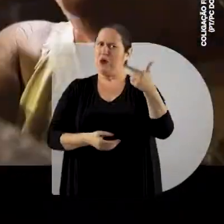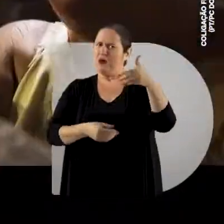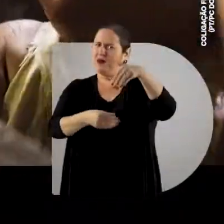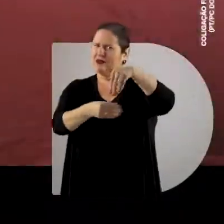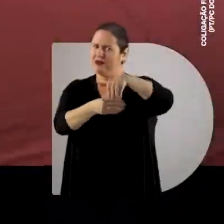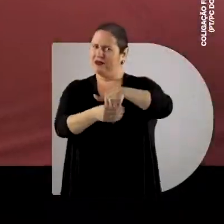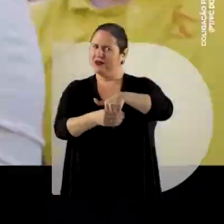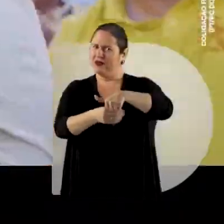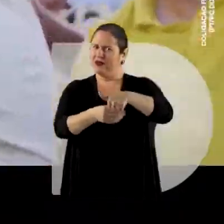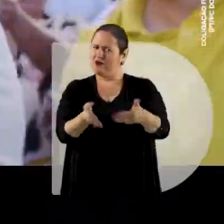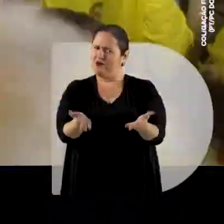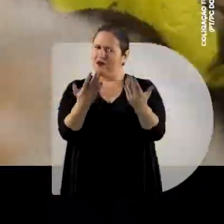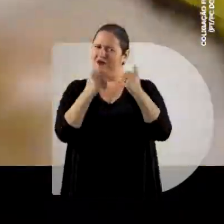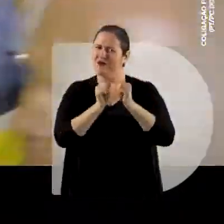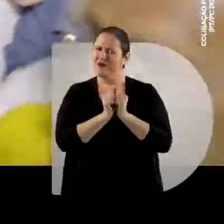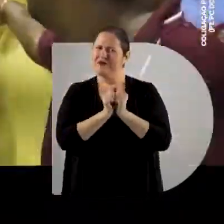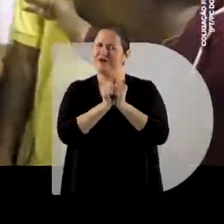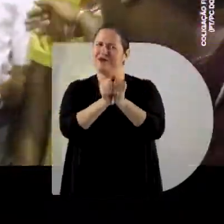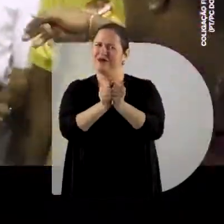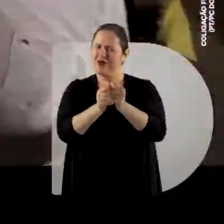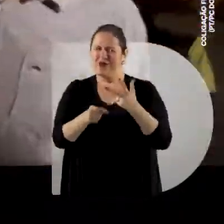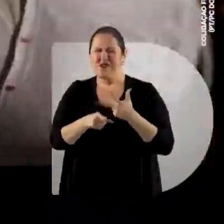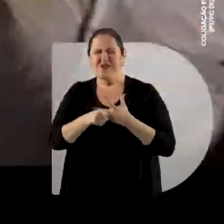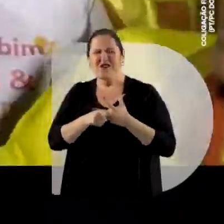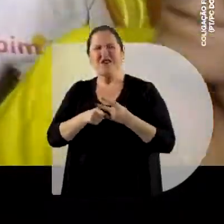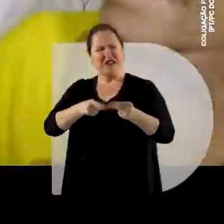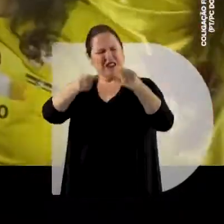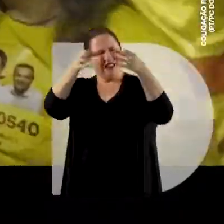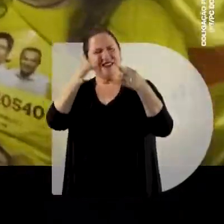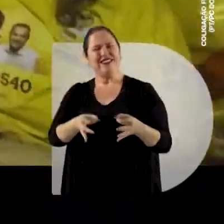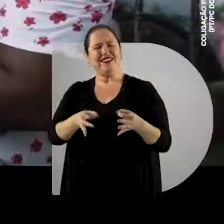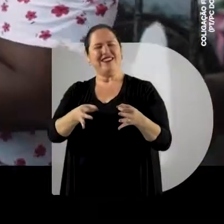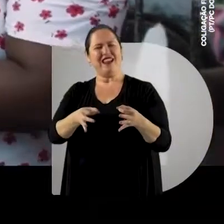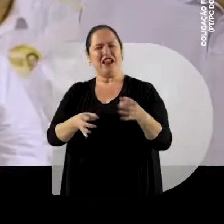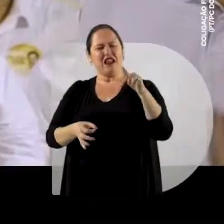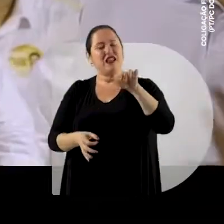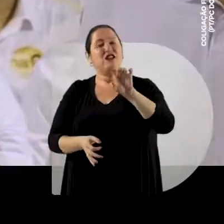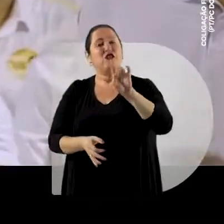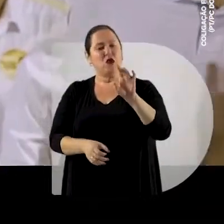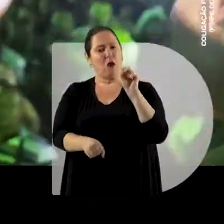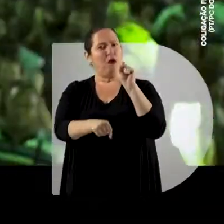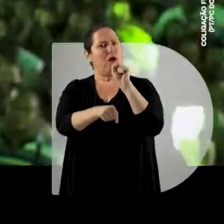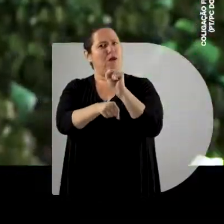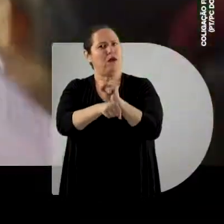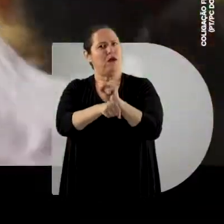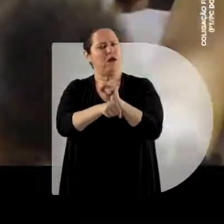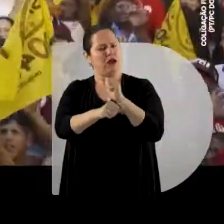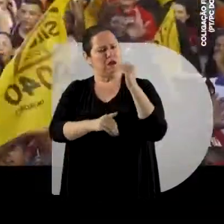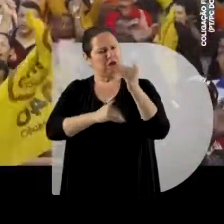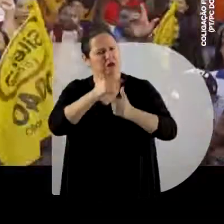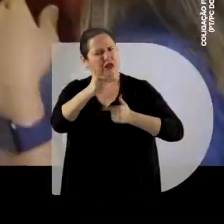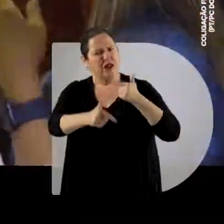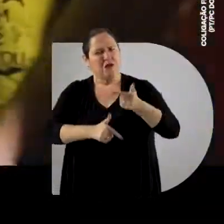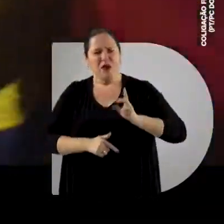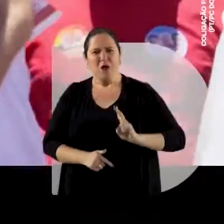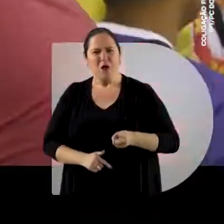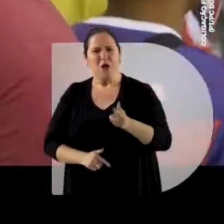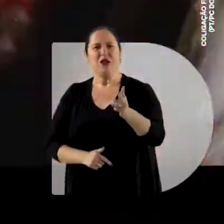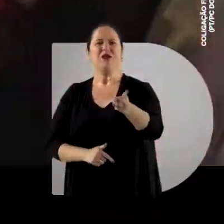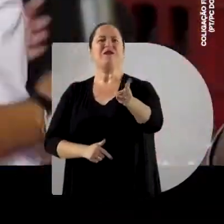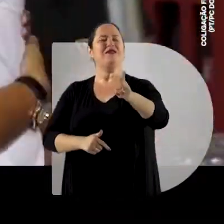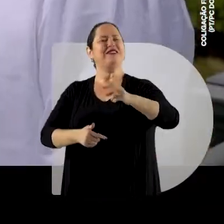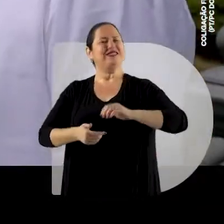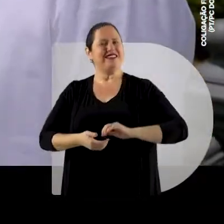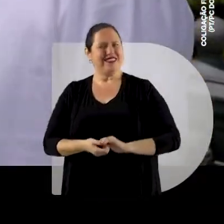Vamos juntos Até a vitória final Porque aqui a gente só para Quando a missão tá cumprida E o serviço tá